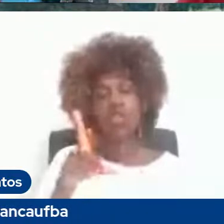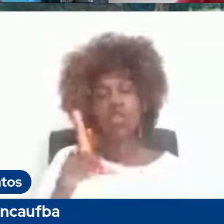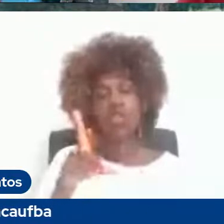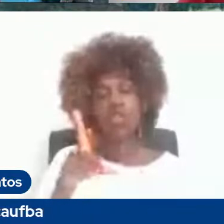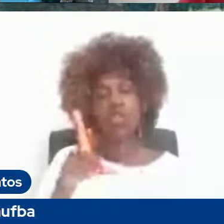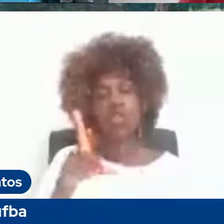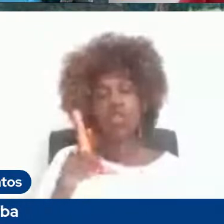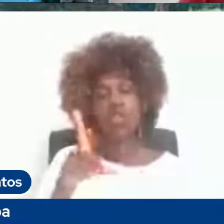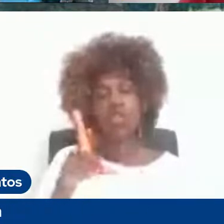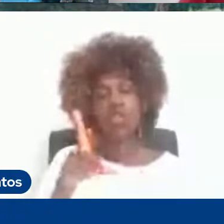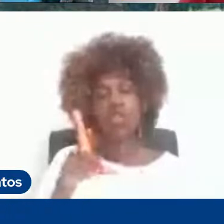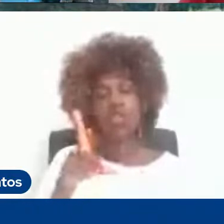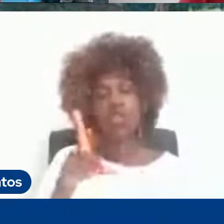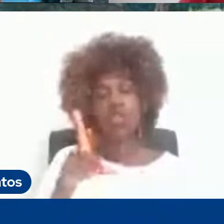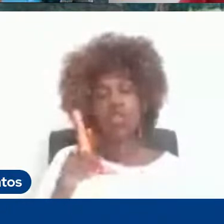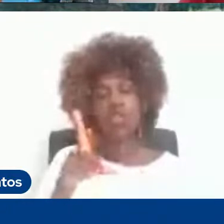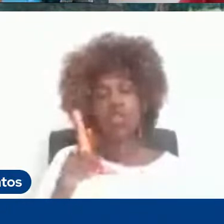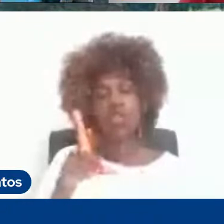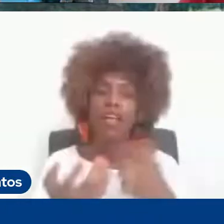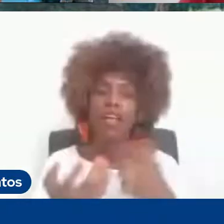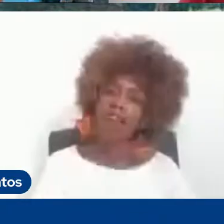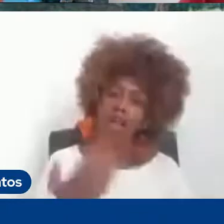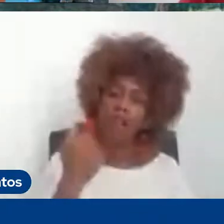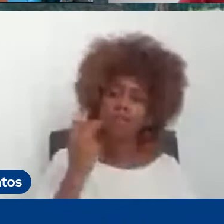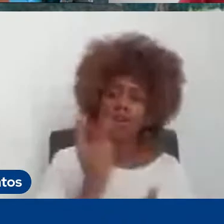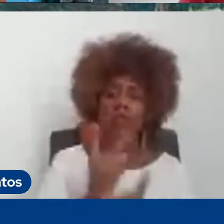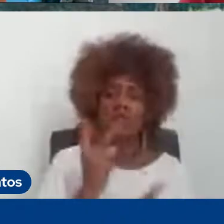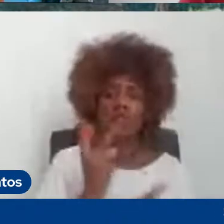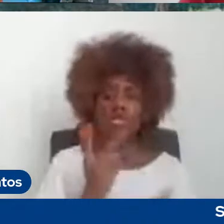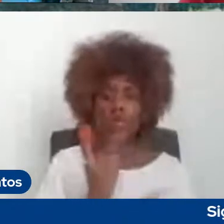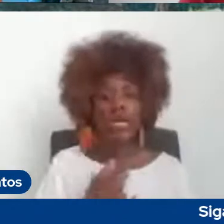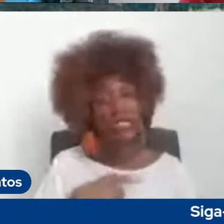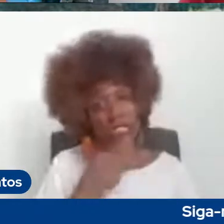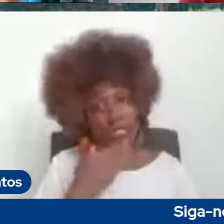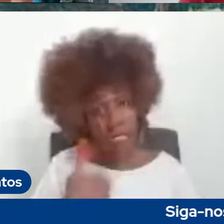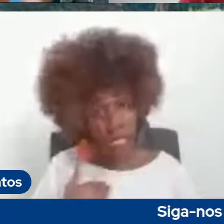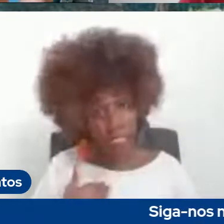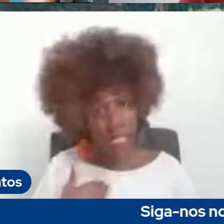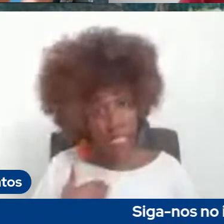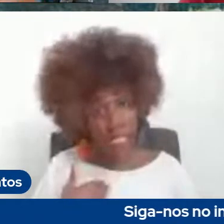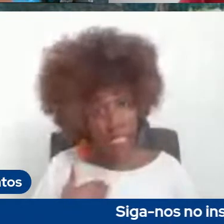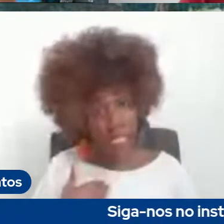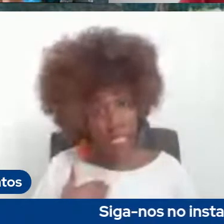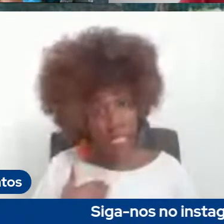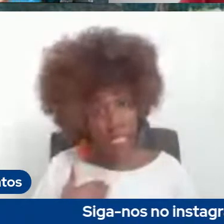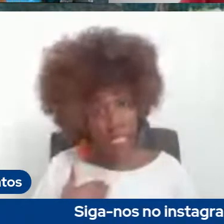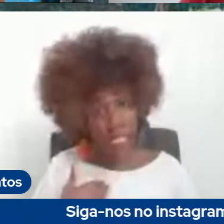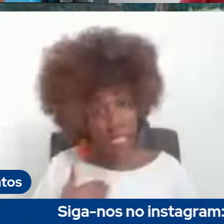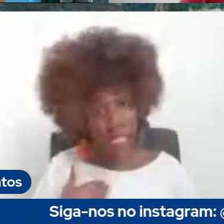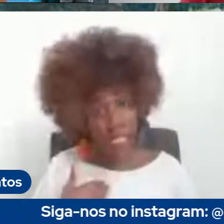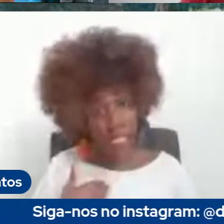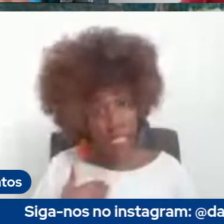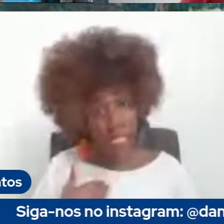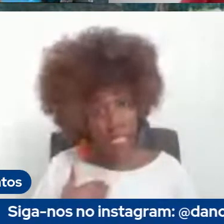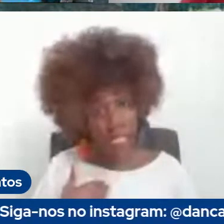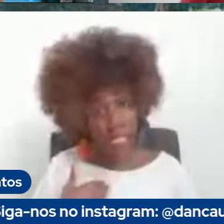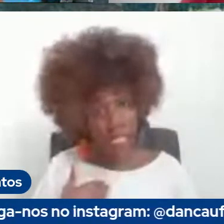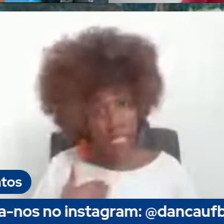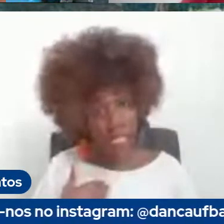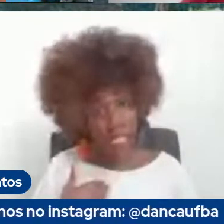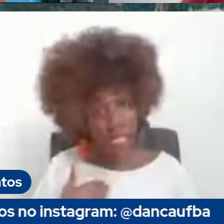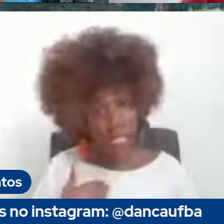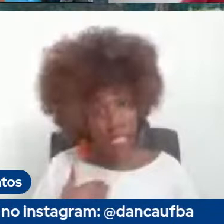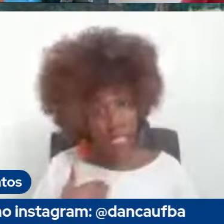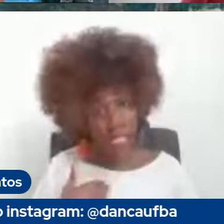continuar nós temos a tarde e queria dizer então agradecer todo mundo e fazer esse agradecimento e usar dois